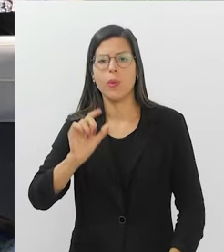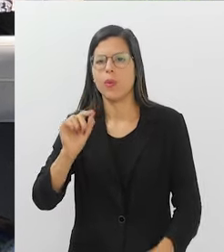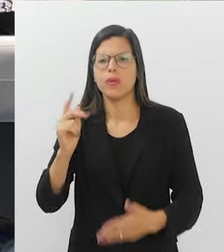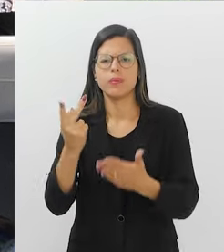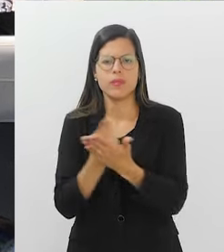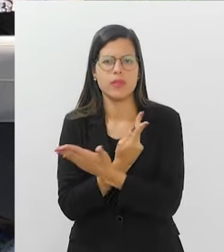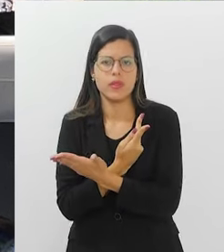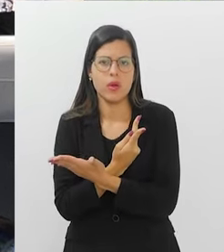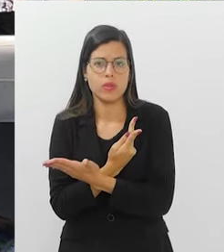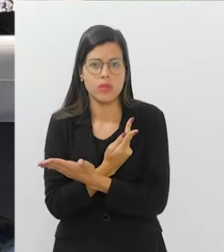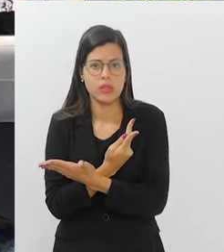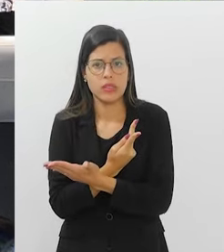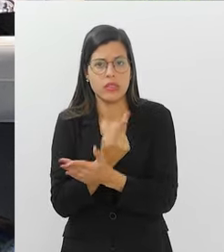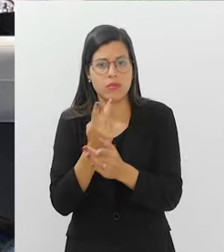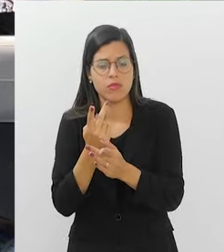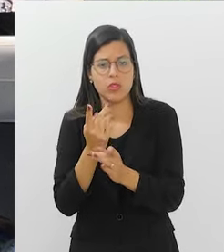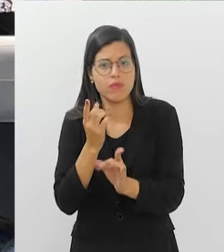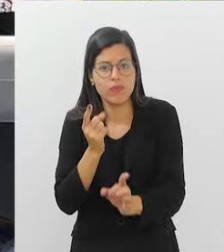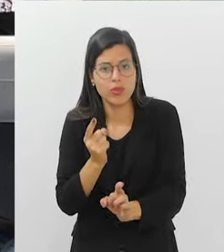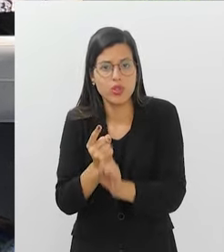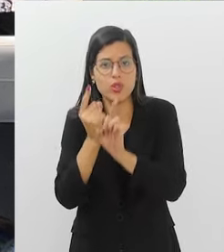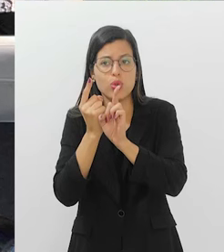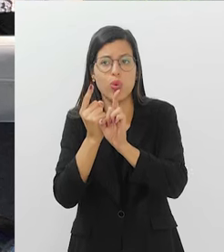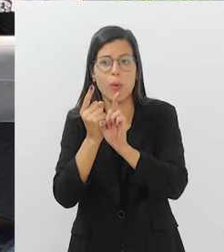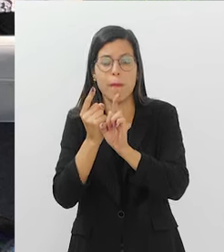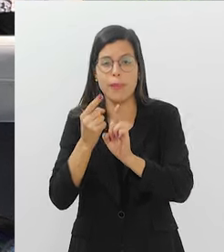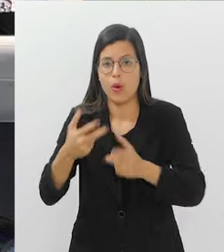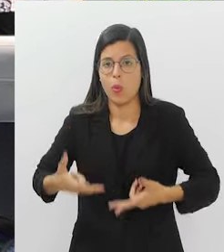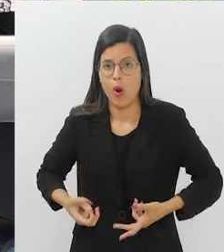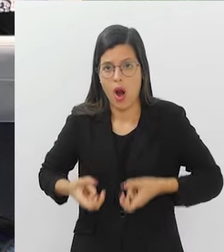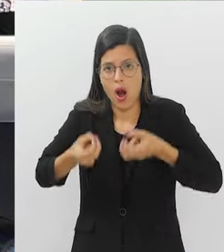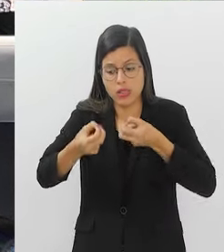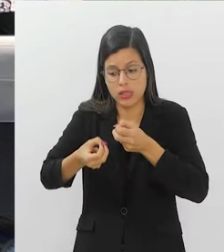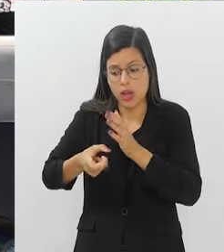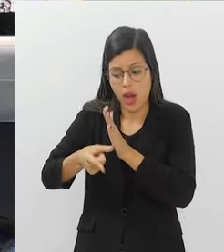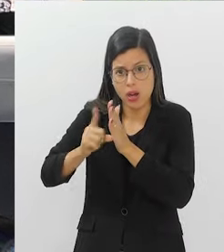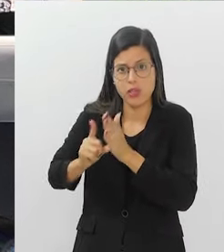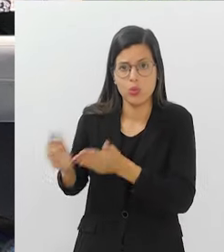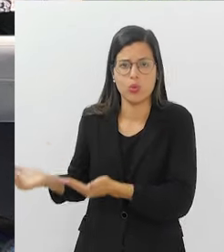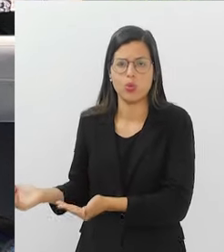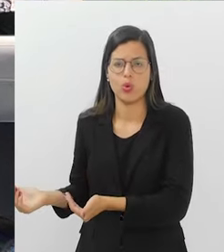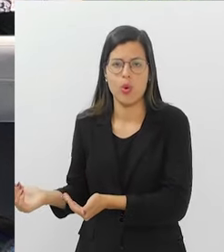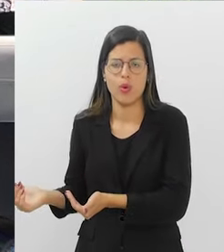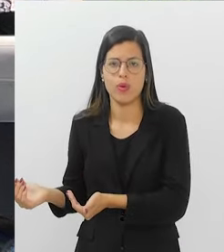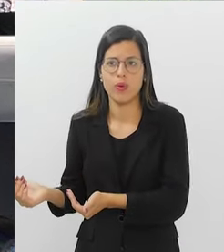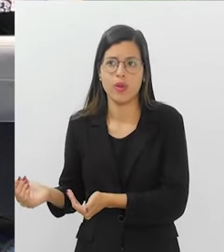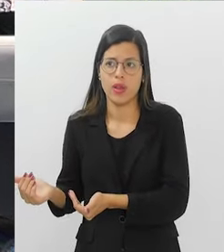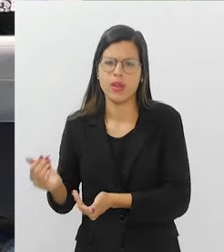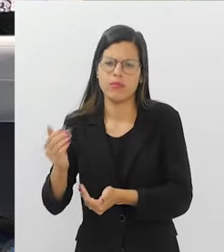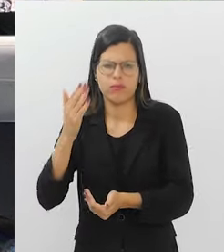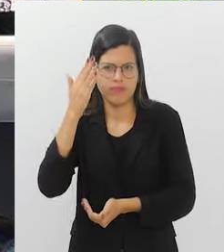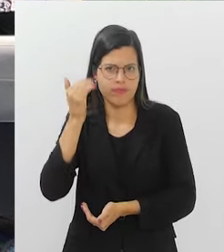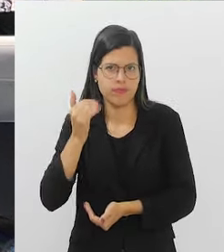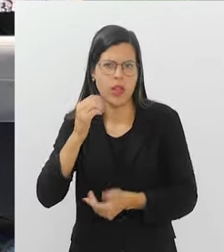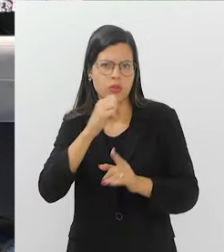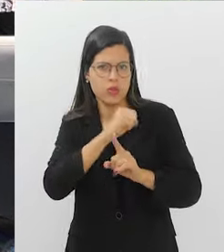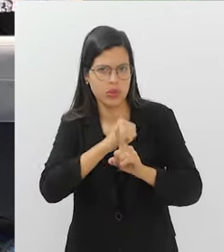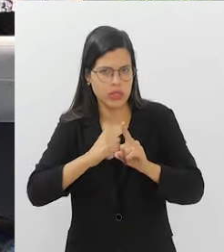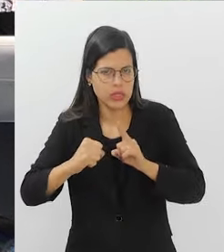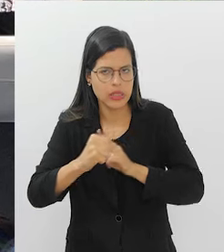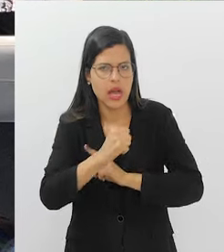O que está acontecendo para a gente começar a descobrir o câncer tão prematuramente nesses jovens? Por quê? A gente